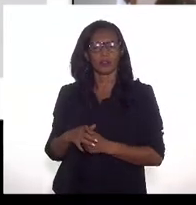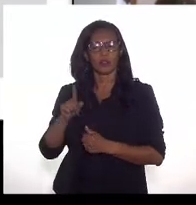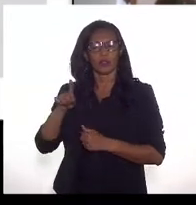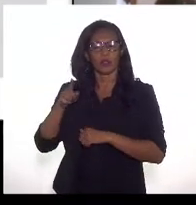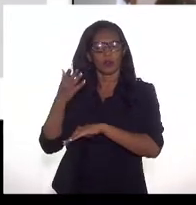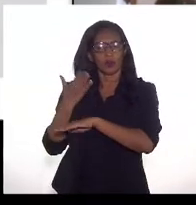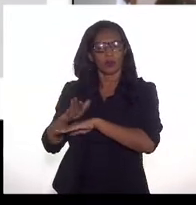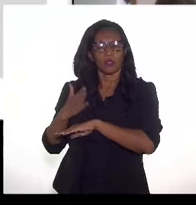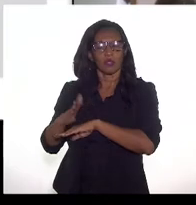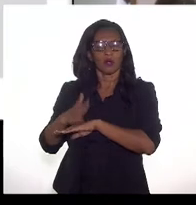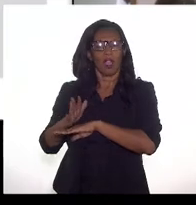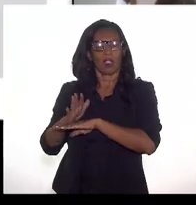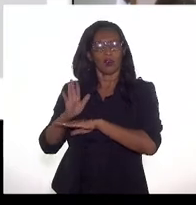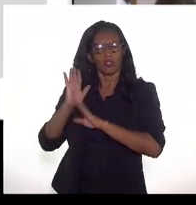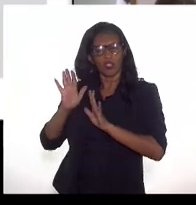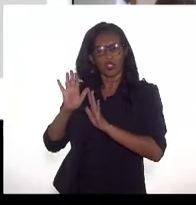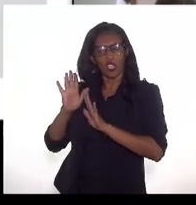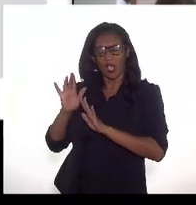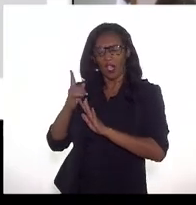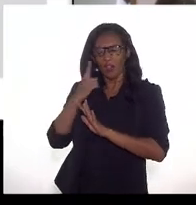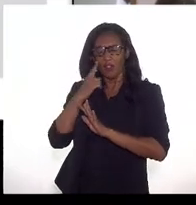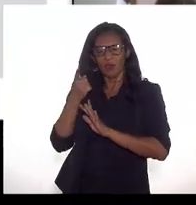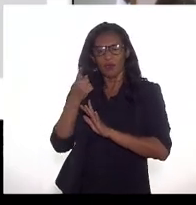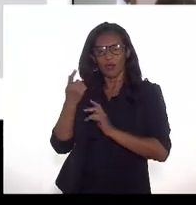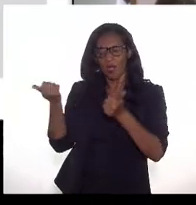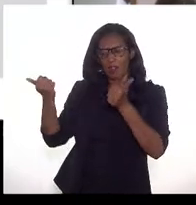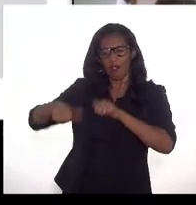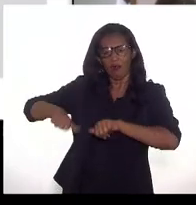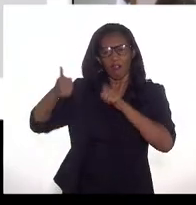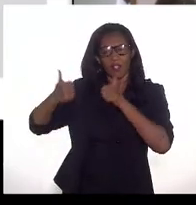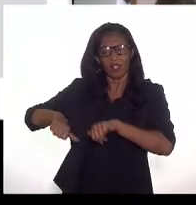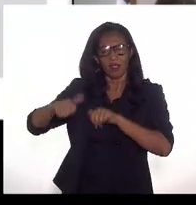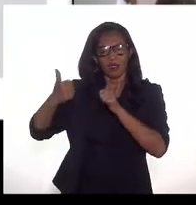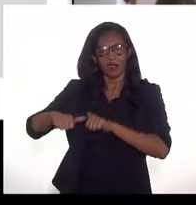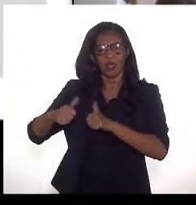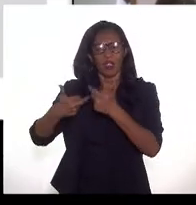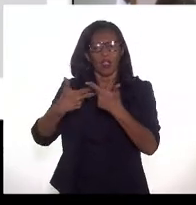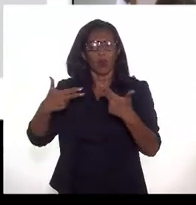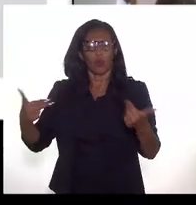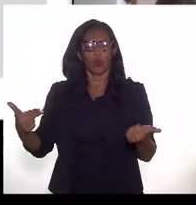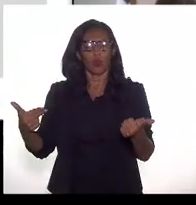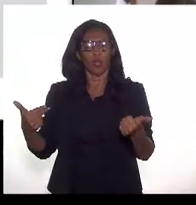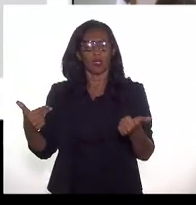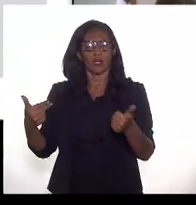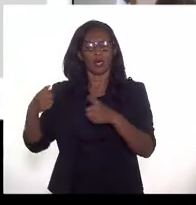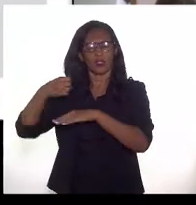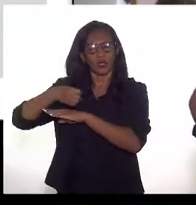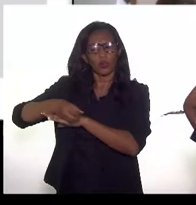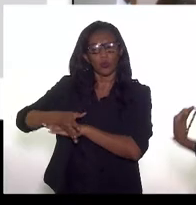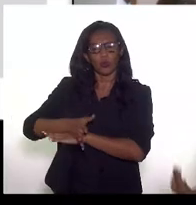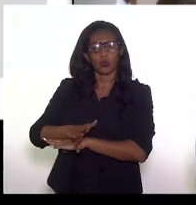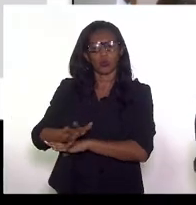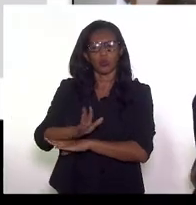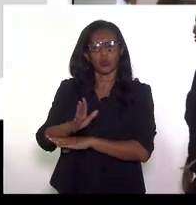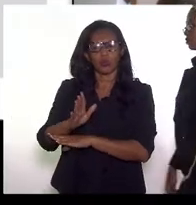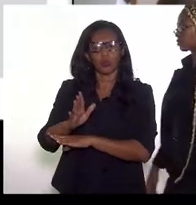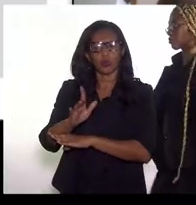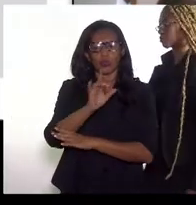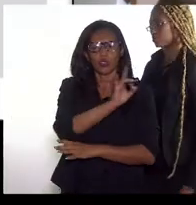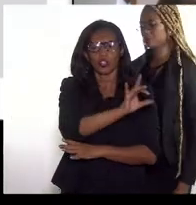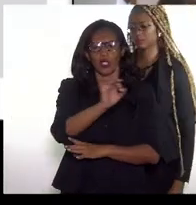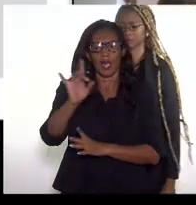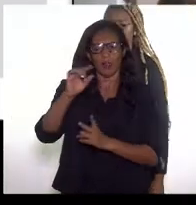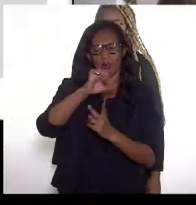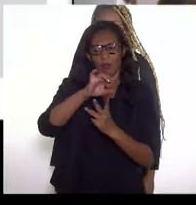ensaios são feitos e se reavalia a qualidade das correntes oriundas de cada